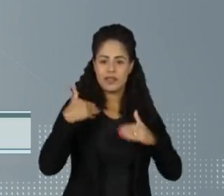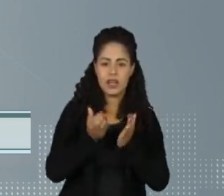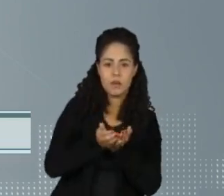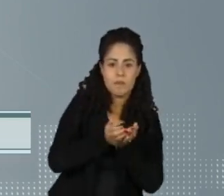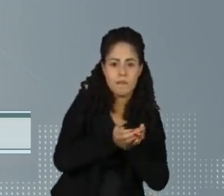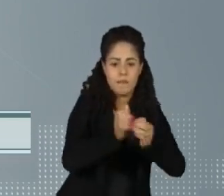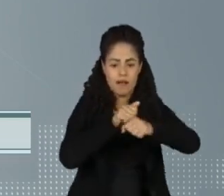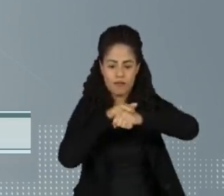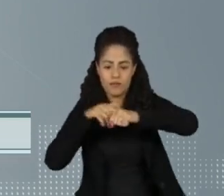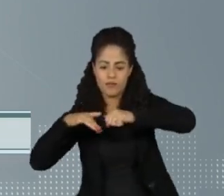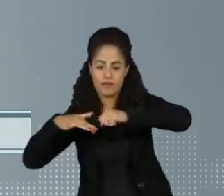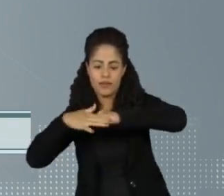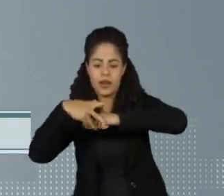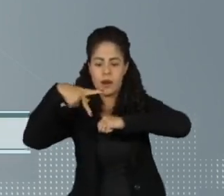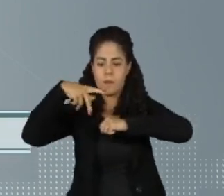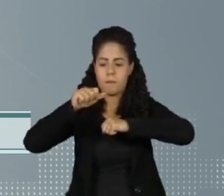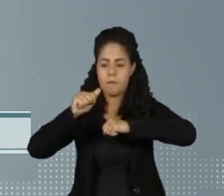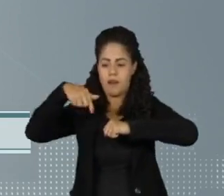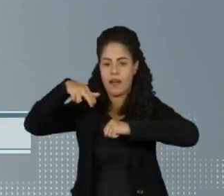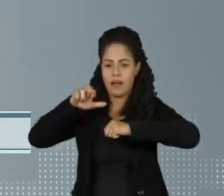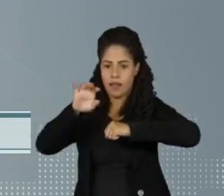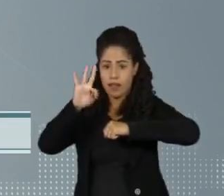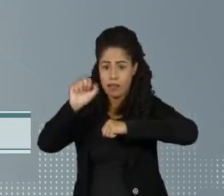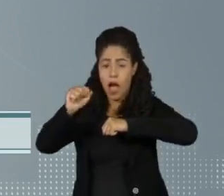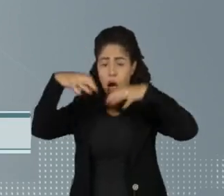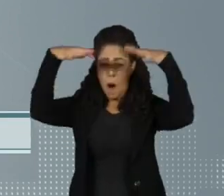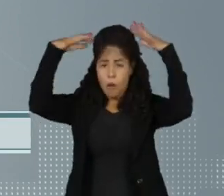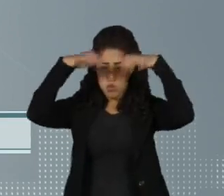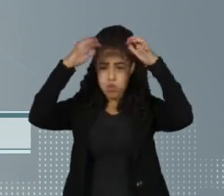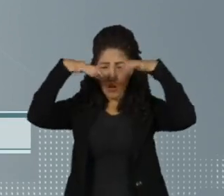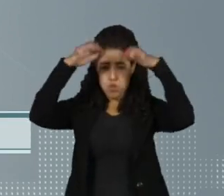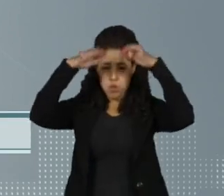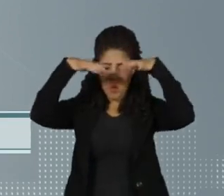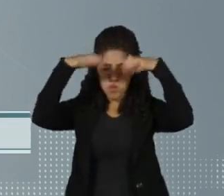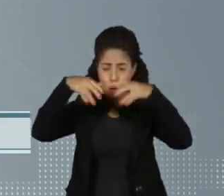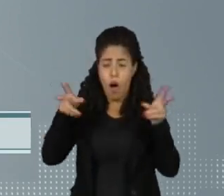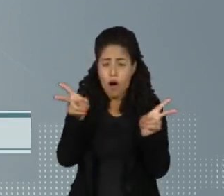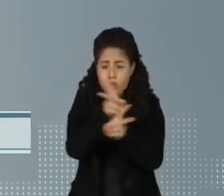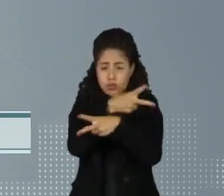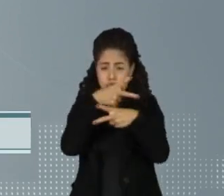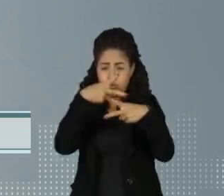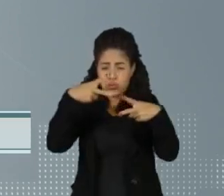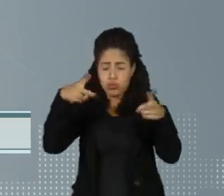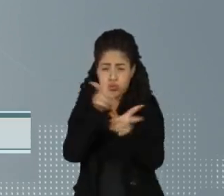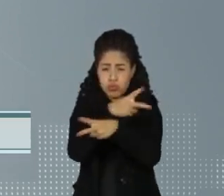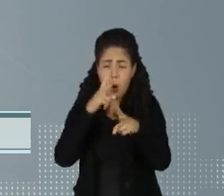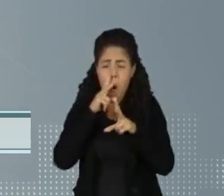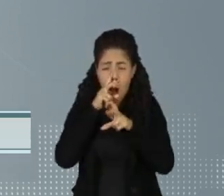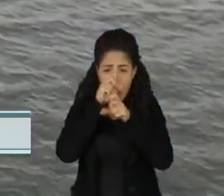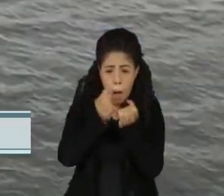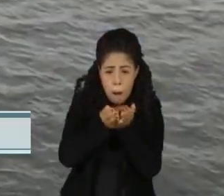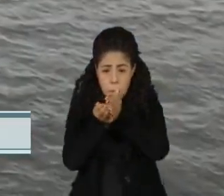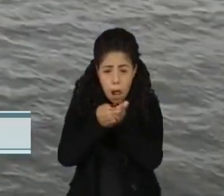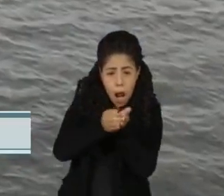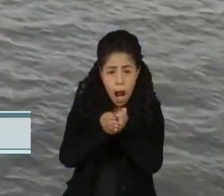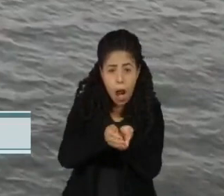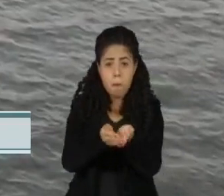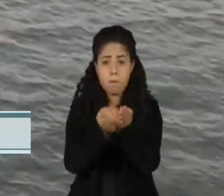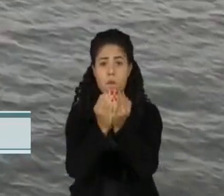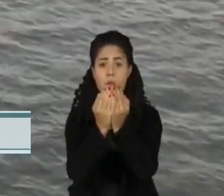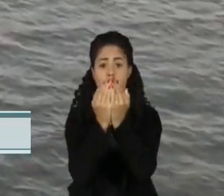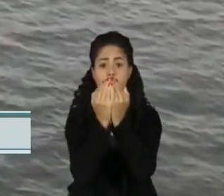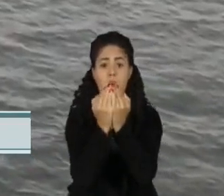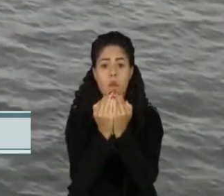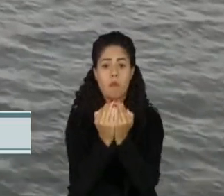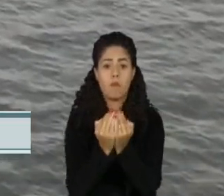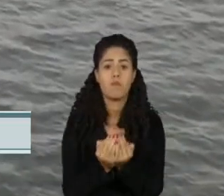ilha de Paquetá quando foi atingida por uma tempestade com fortes ventos que fizeram a embarcação virar. Seis